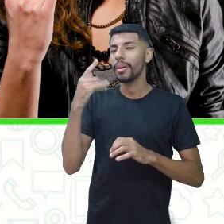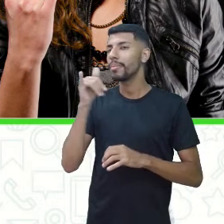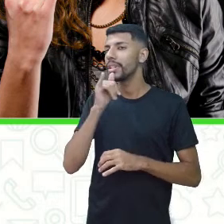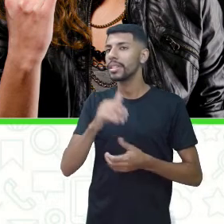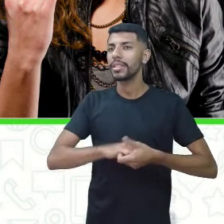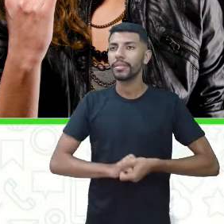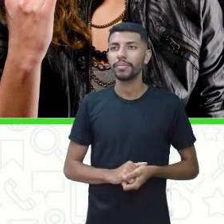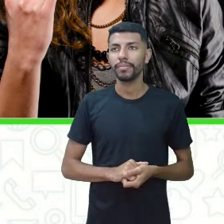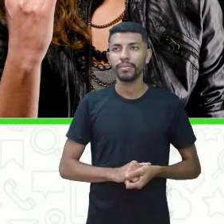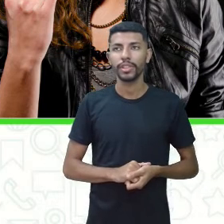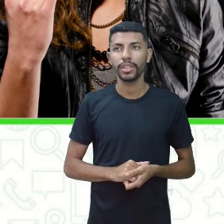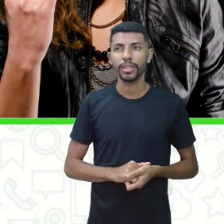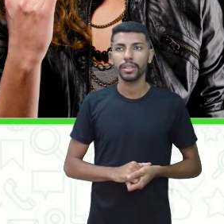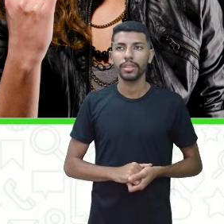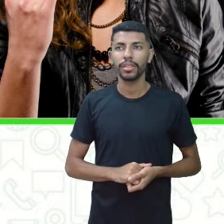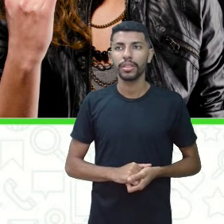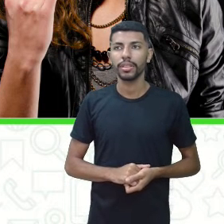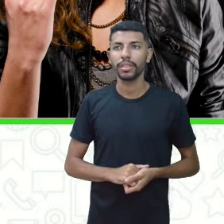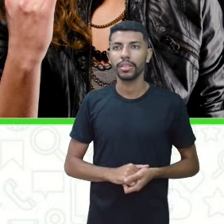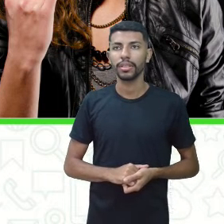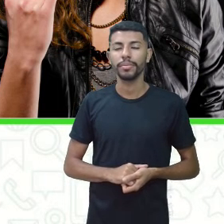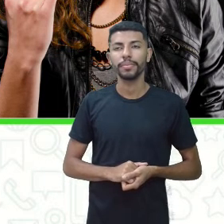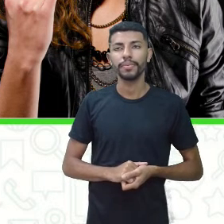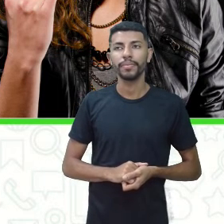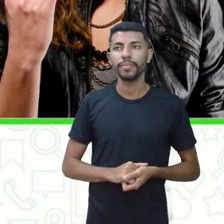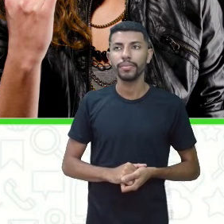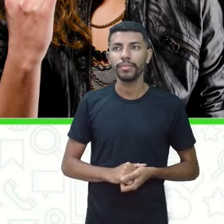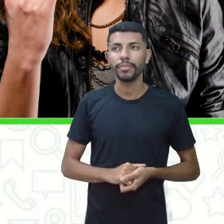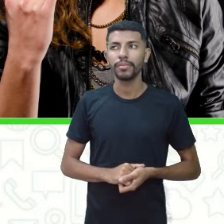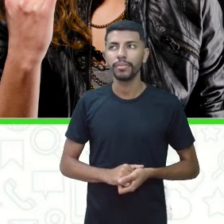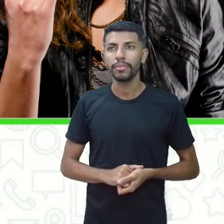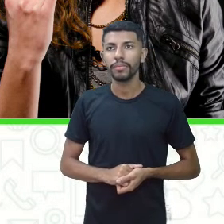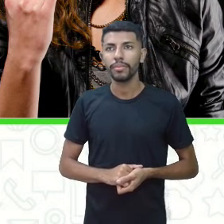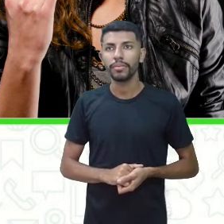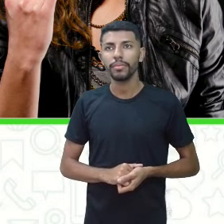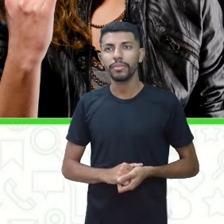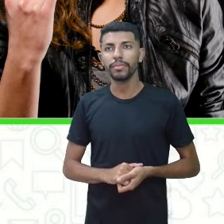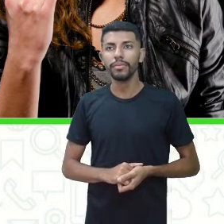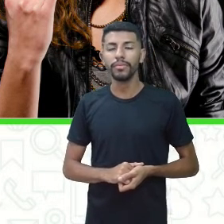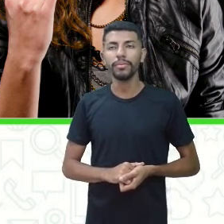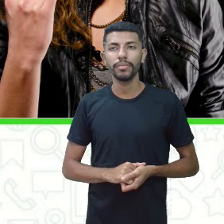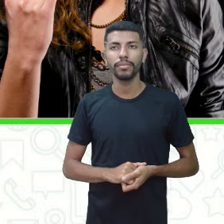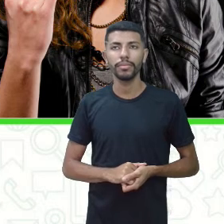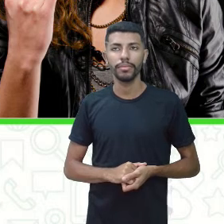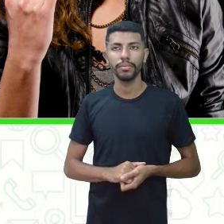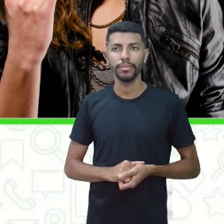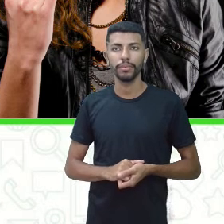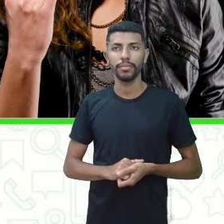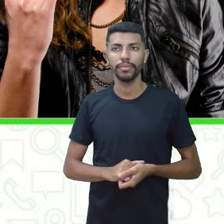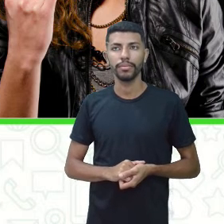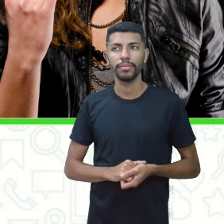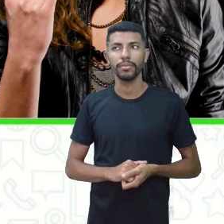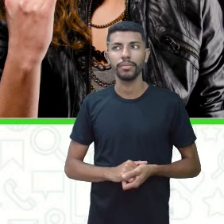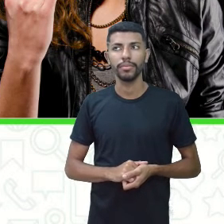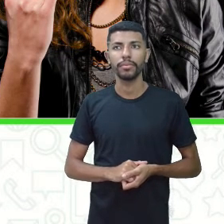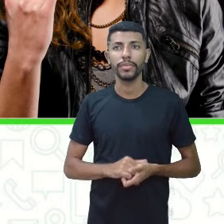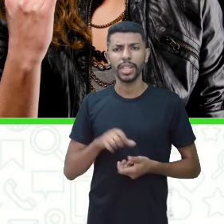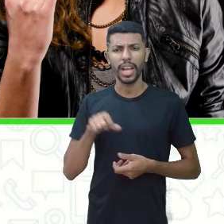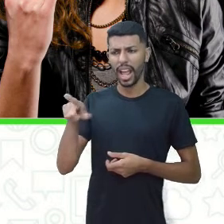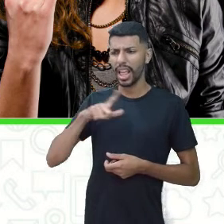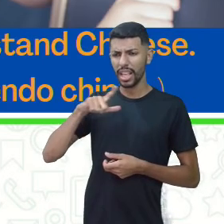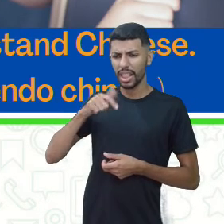Do you like rock music? Yes, I do. Does she have a sister? Ela tem uma irmã?